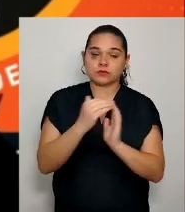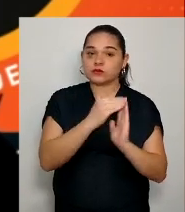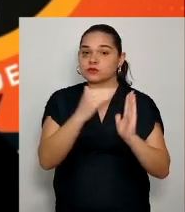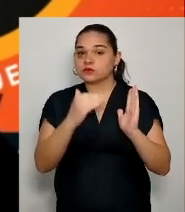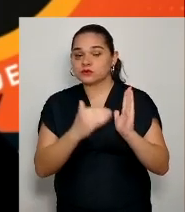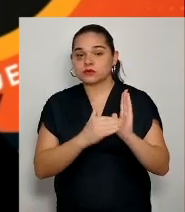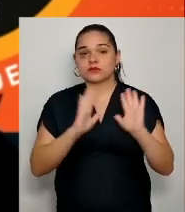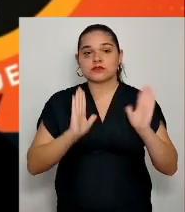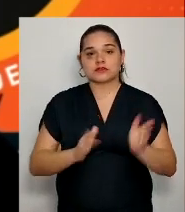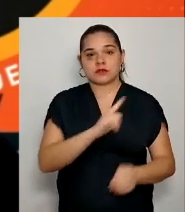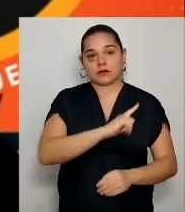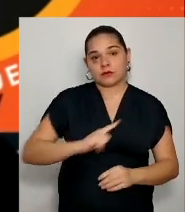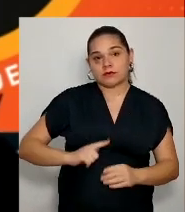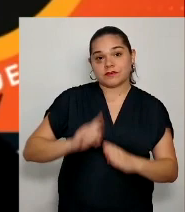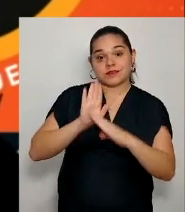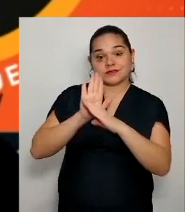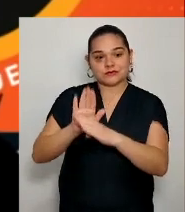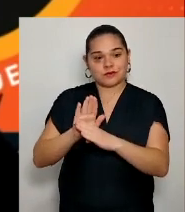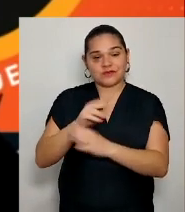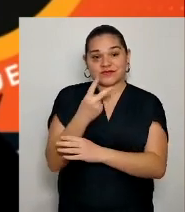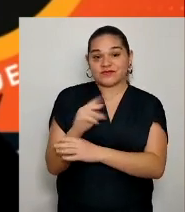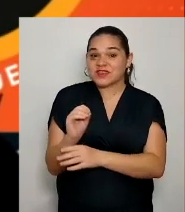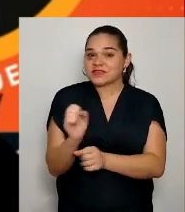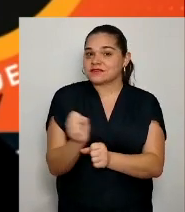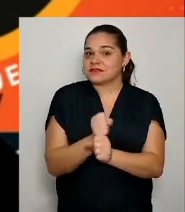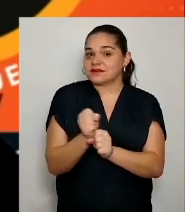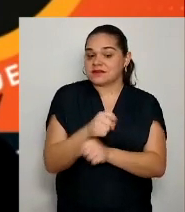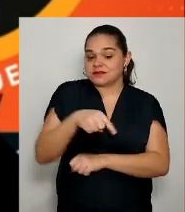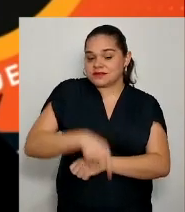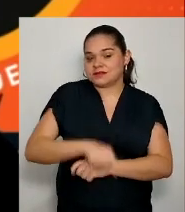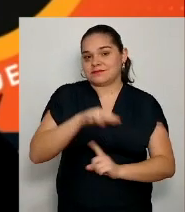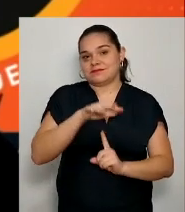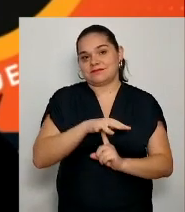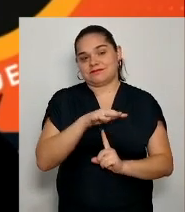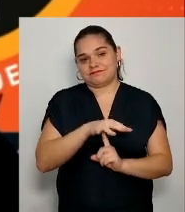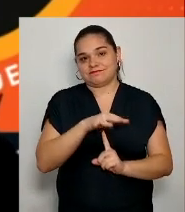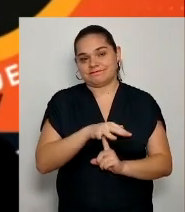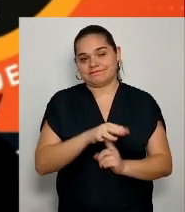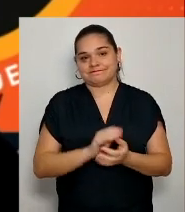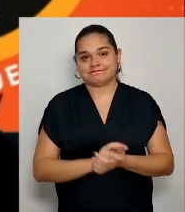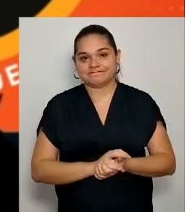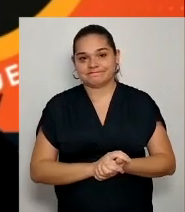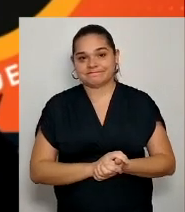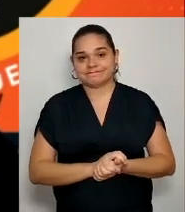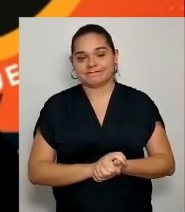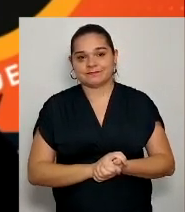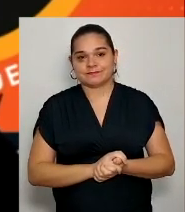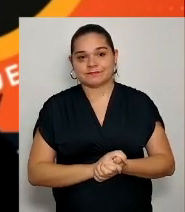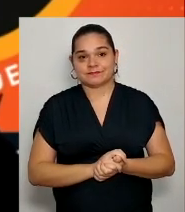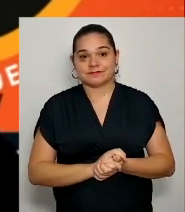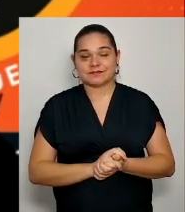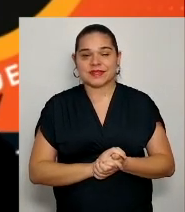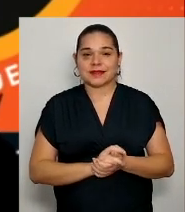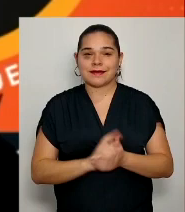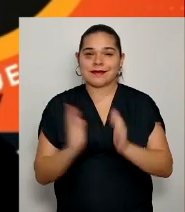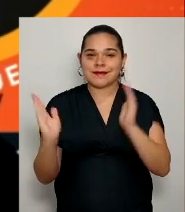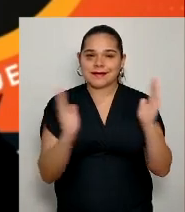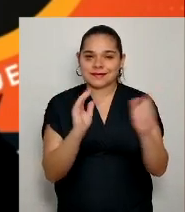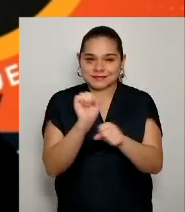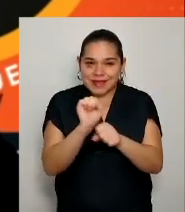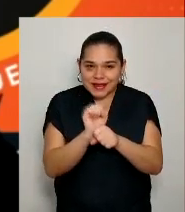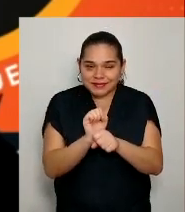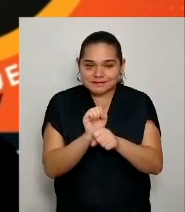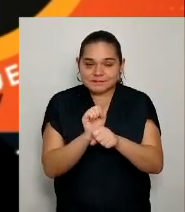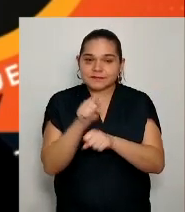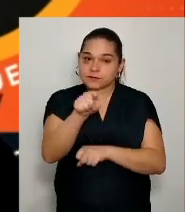20 anos aqui no estado do Paraná. Enquanto isso, você já sabe, vamos continuar em casa, vamos